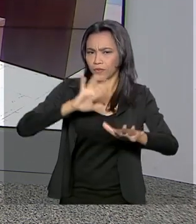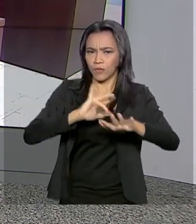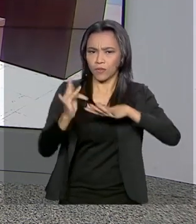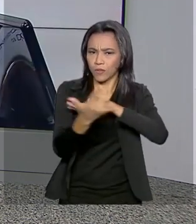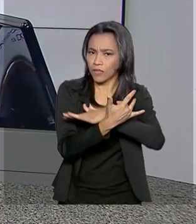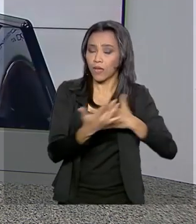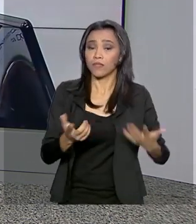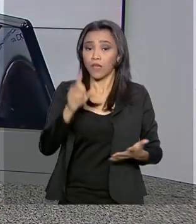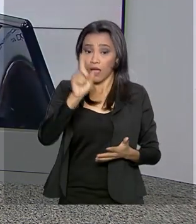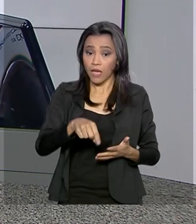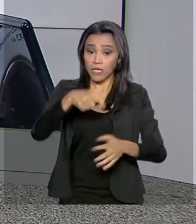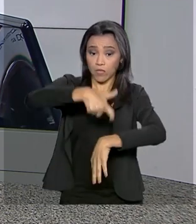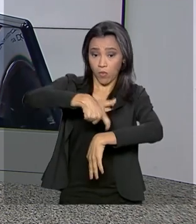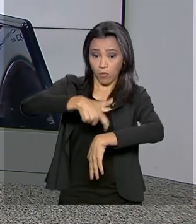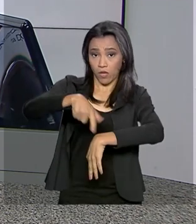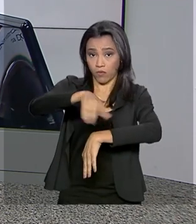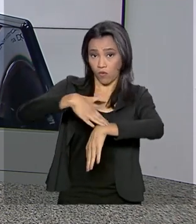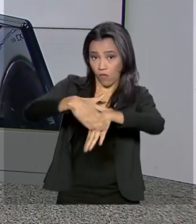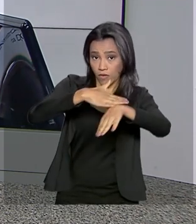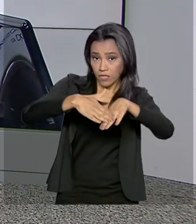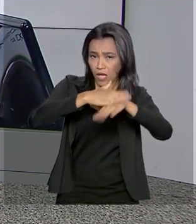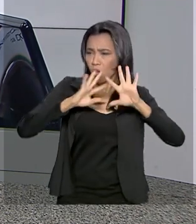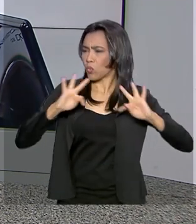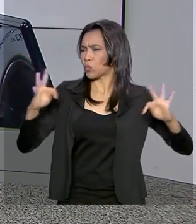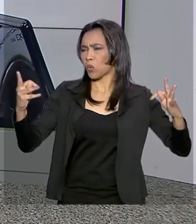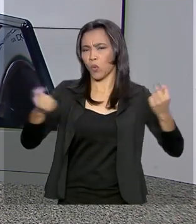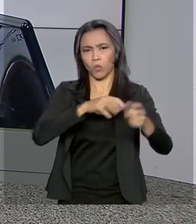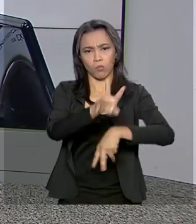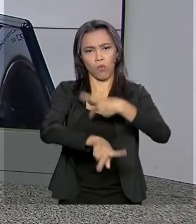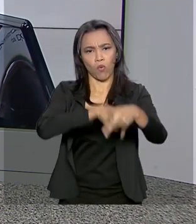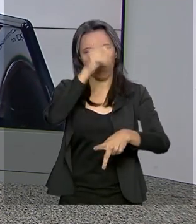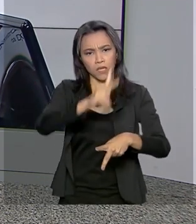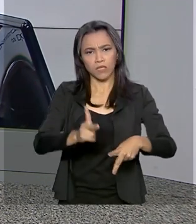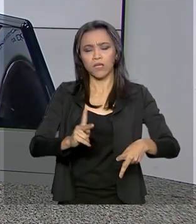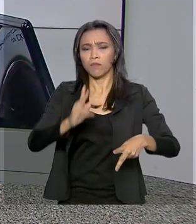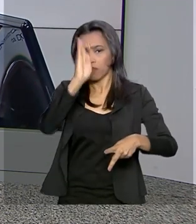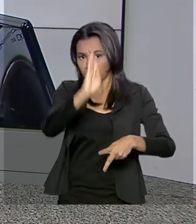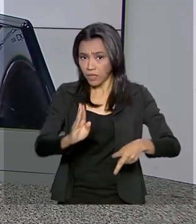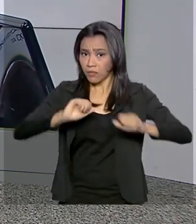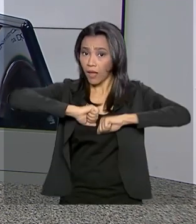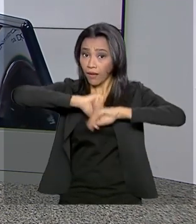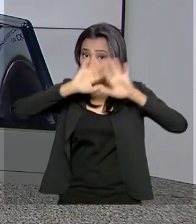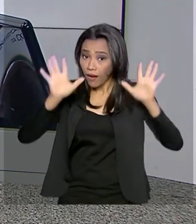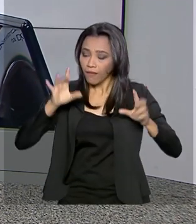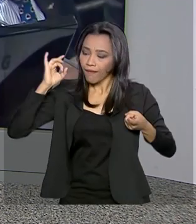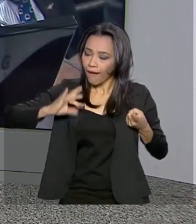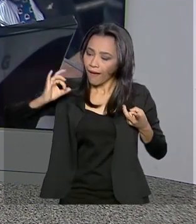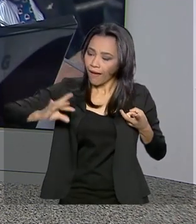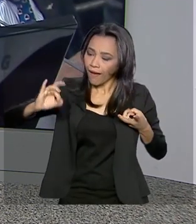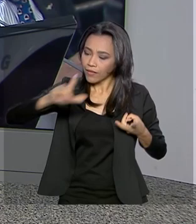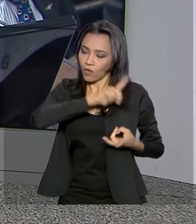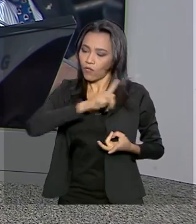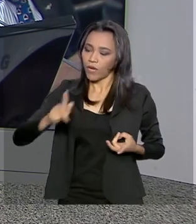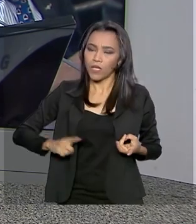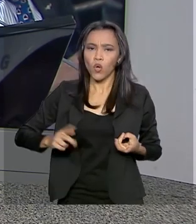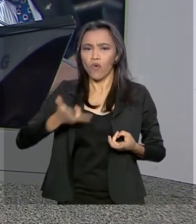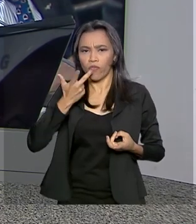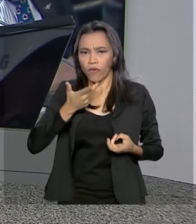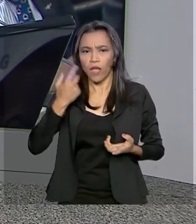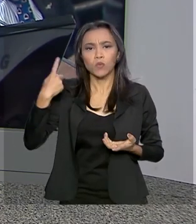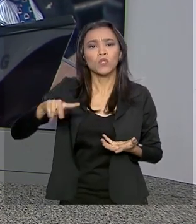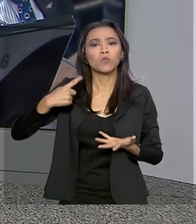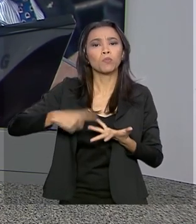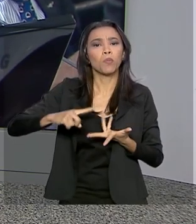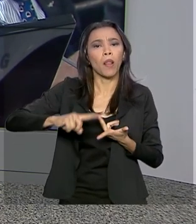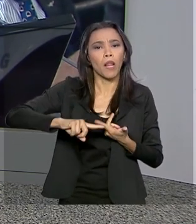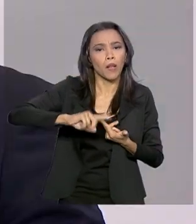governo foi dividir esse momento com todos os brasileiros. De modo transparente, cada governador pôde falar dos problemas enfrentados e